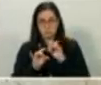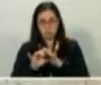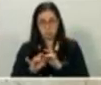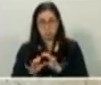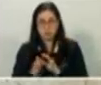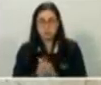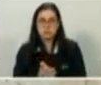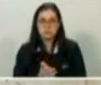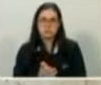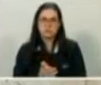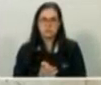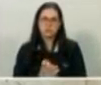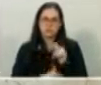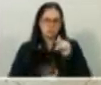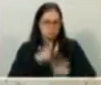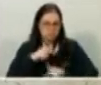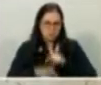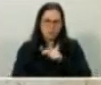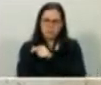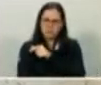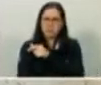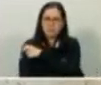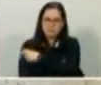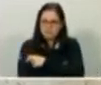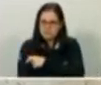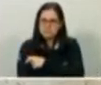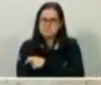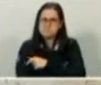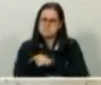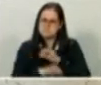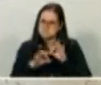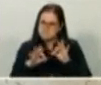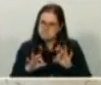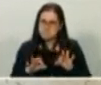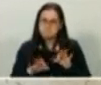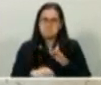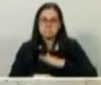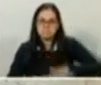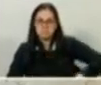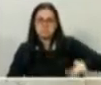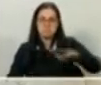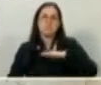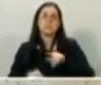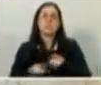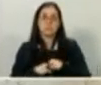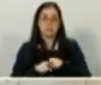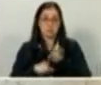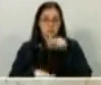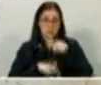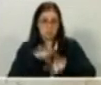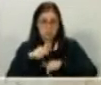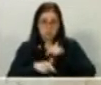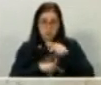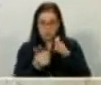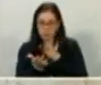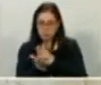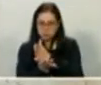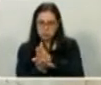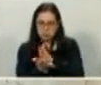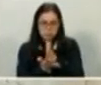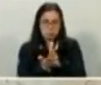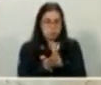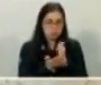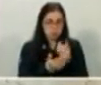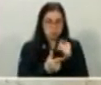trabalho de fiscalização grande. Fora isso, nós temos vários... As minhas frentes centrais de atuação são